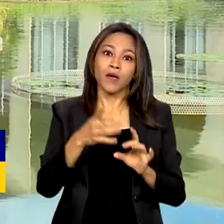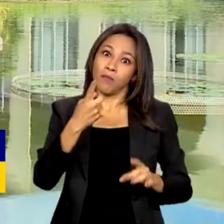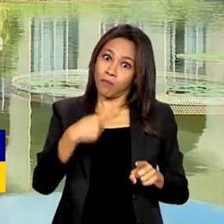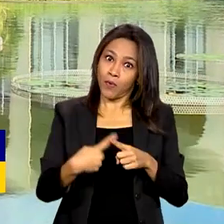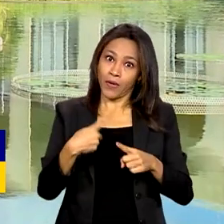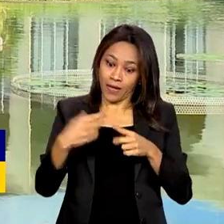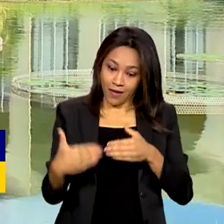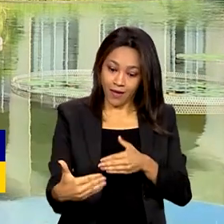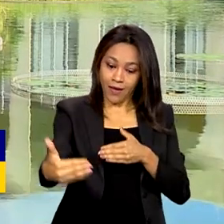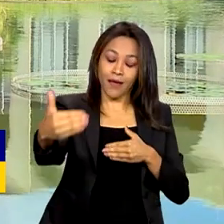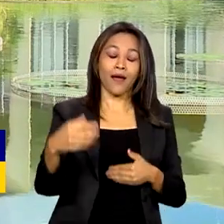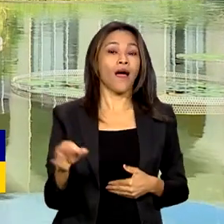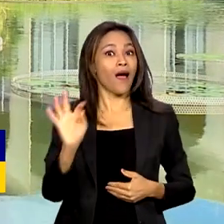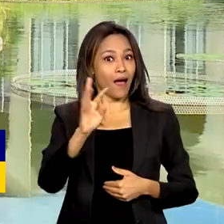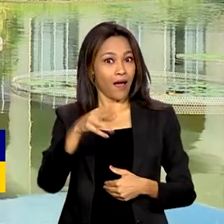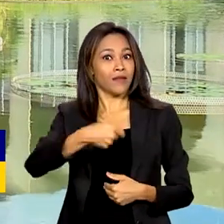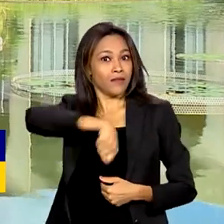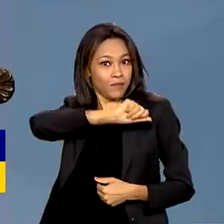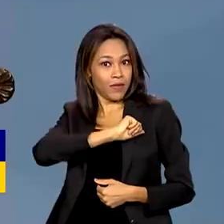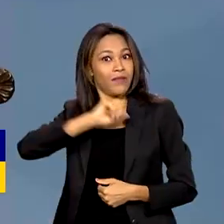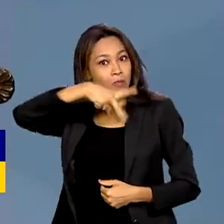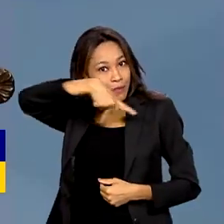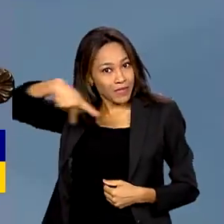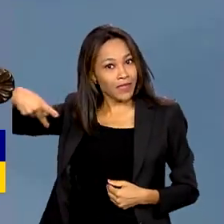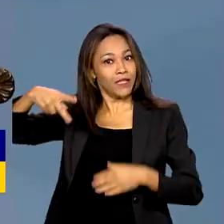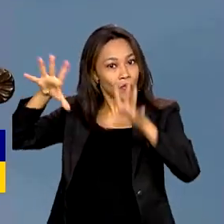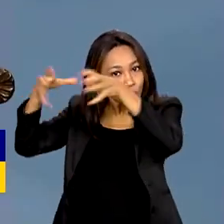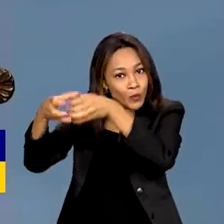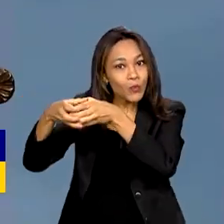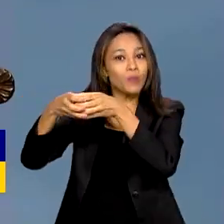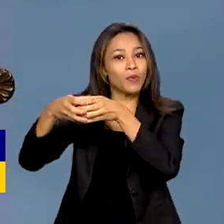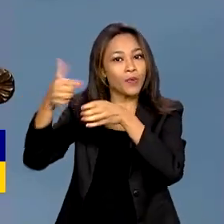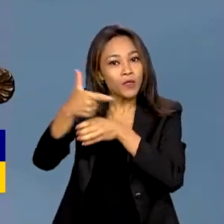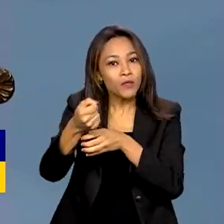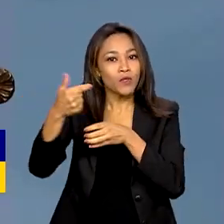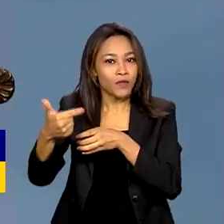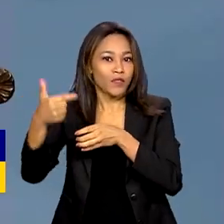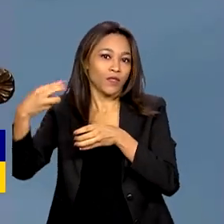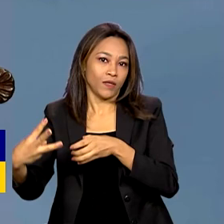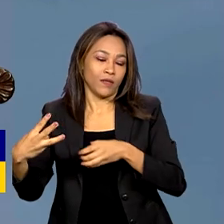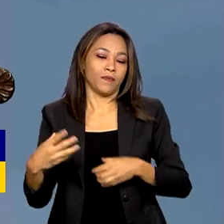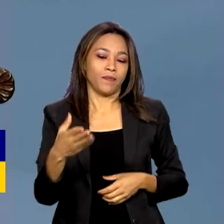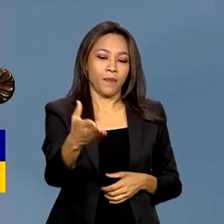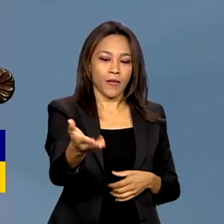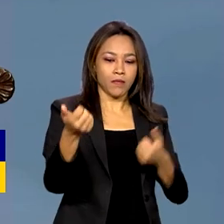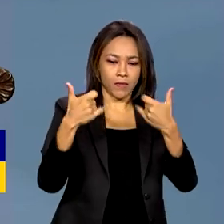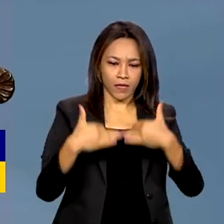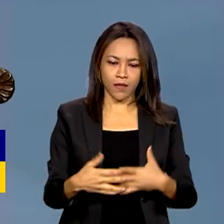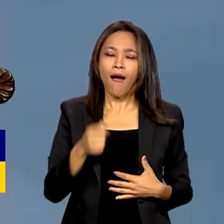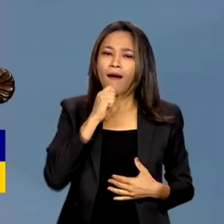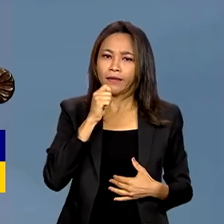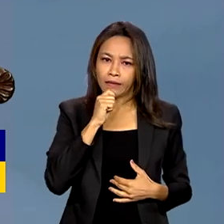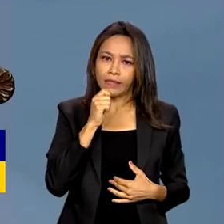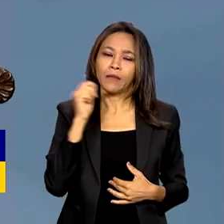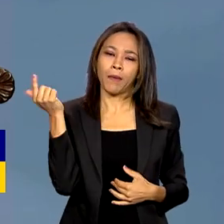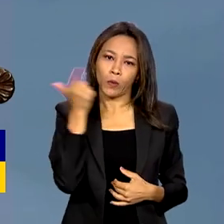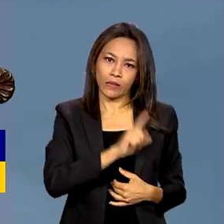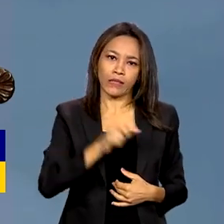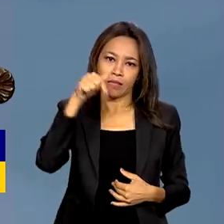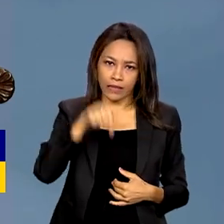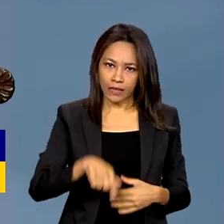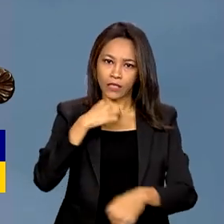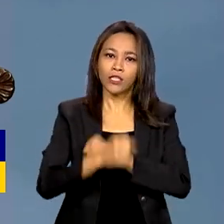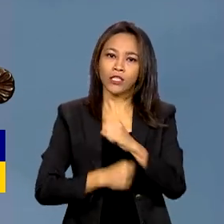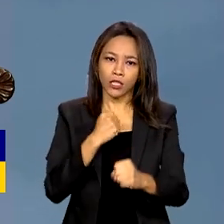no segundo semestre de 2023. Há uma expectativa de que isso possa ser concluído ainda este ano, que entre em vigor,